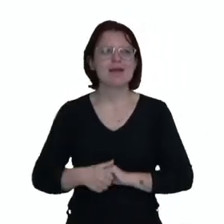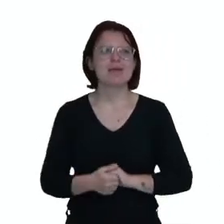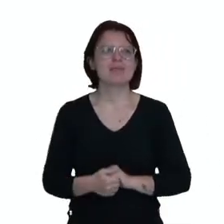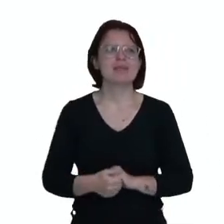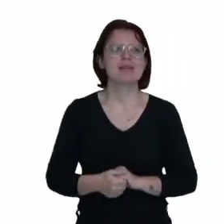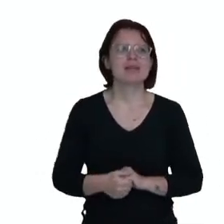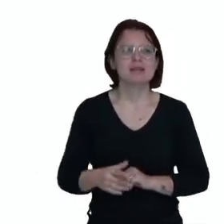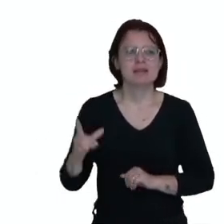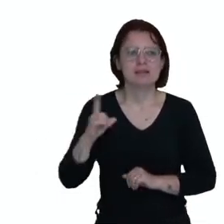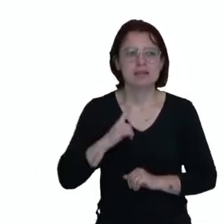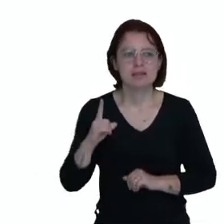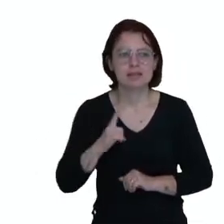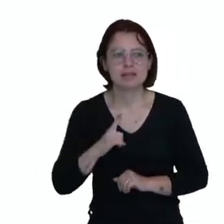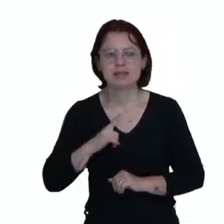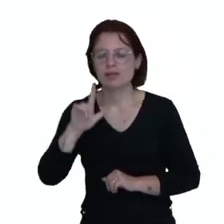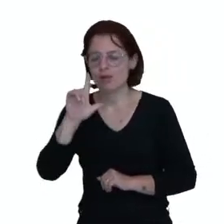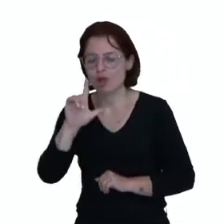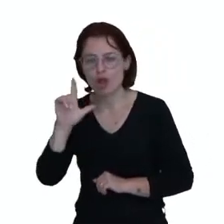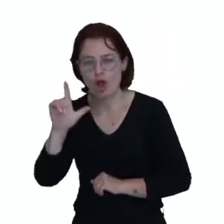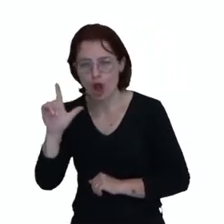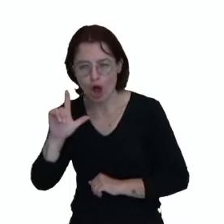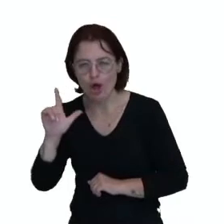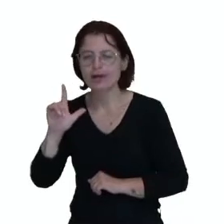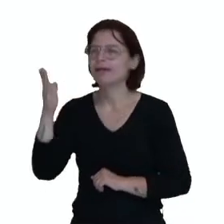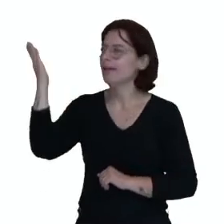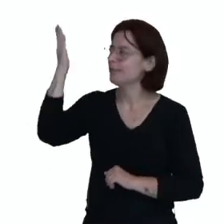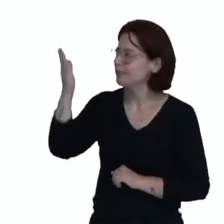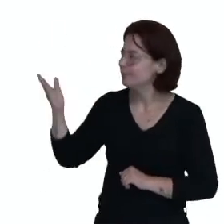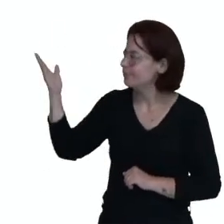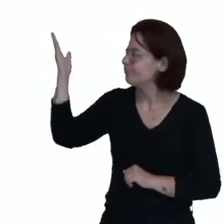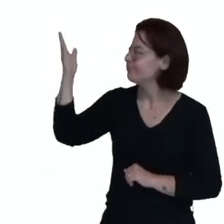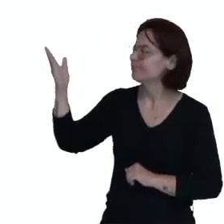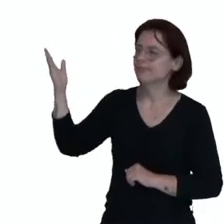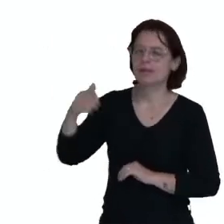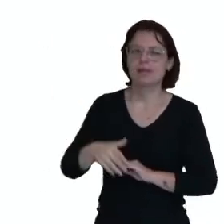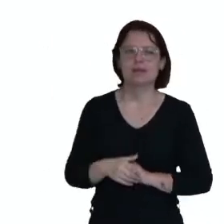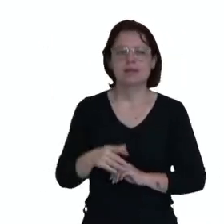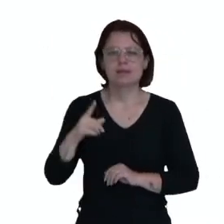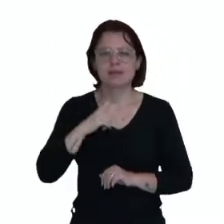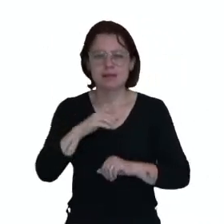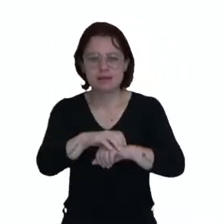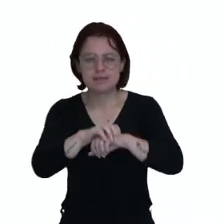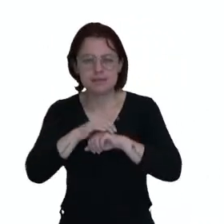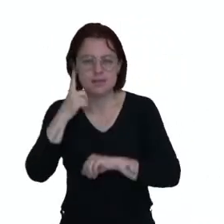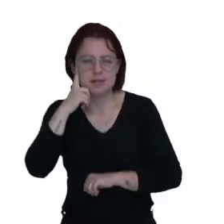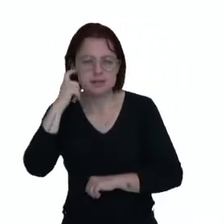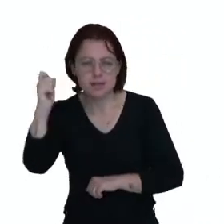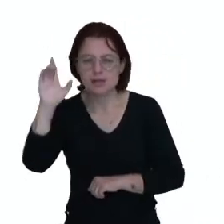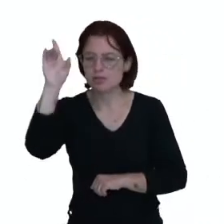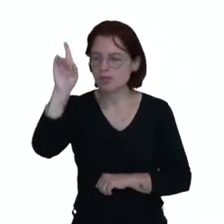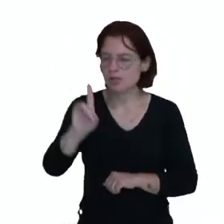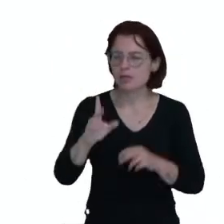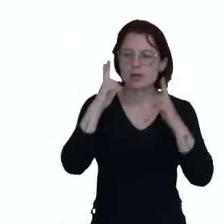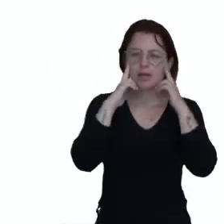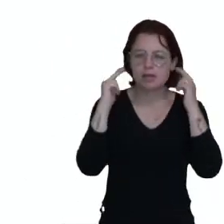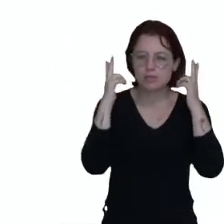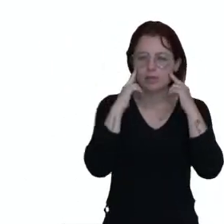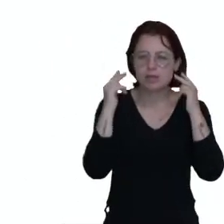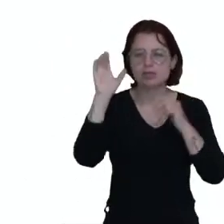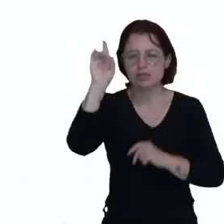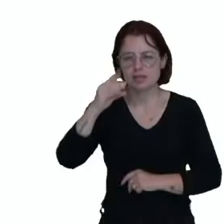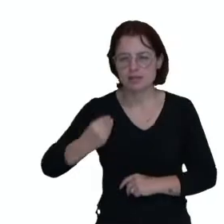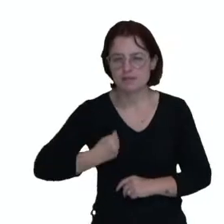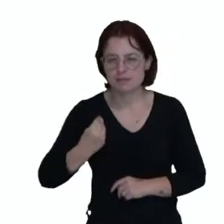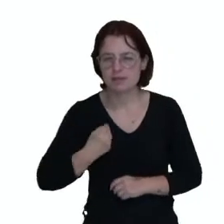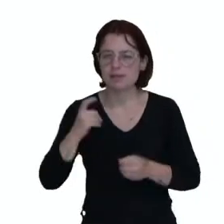poderes, Locke defendendo que as ideias, os direitos são naturais, o direito à vida,